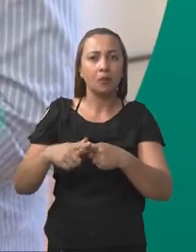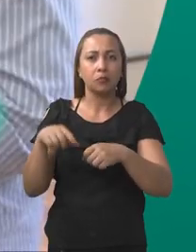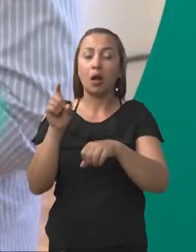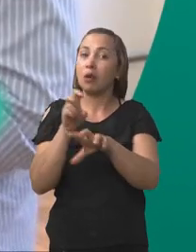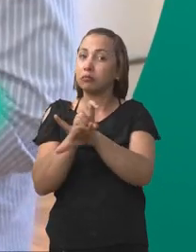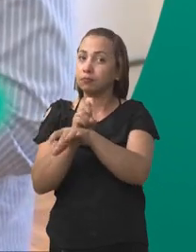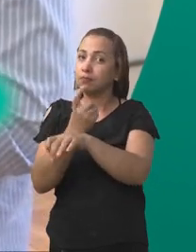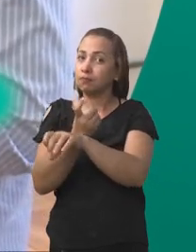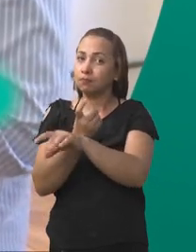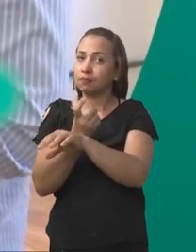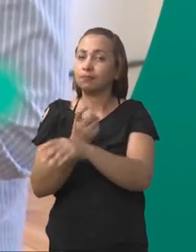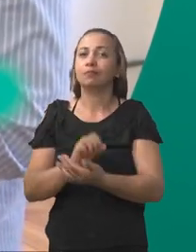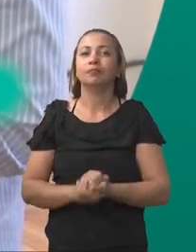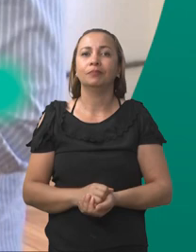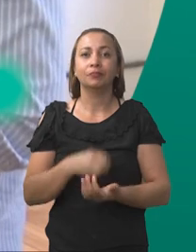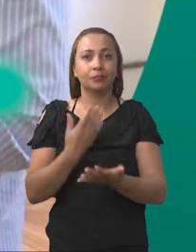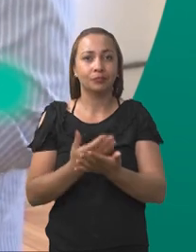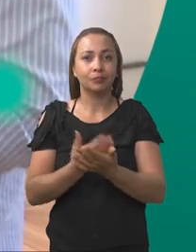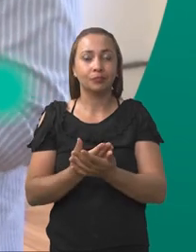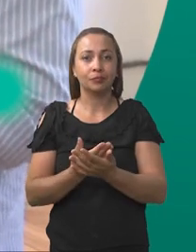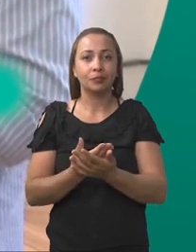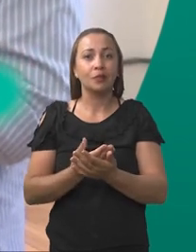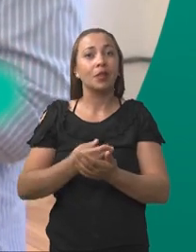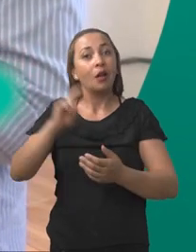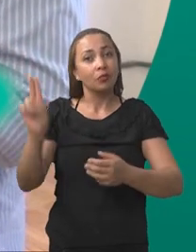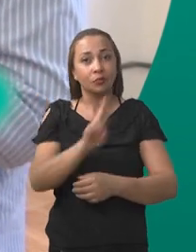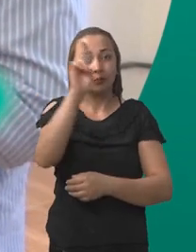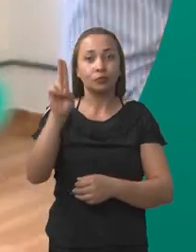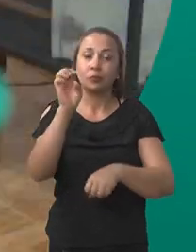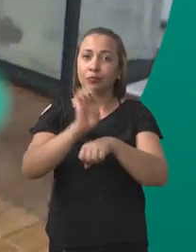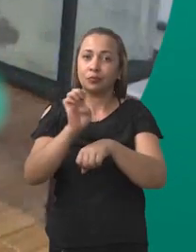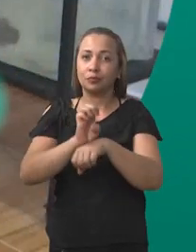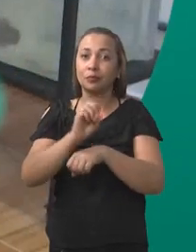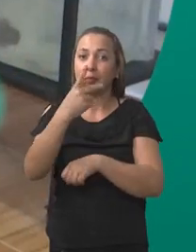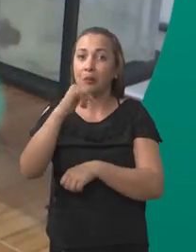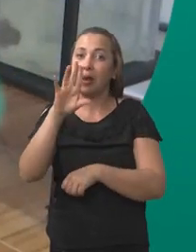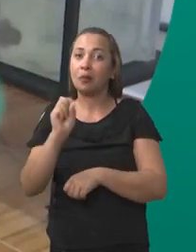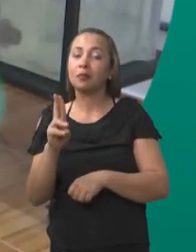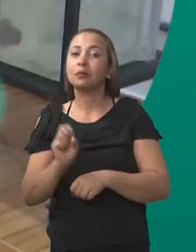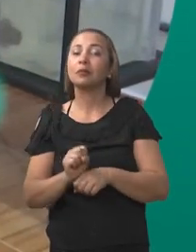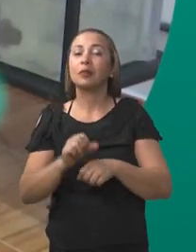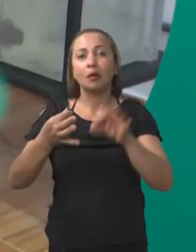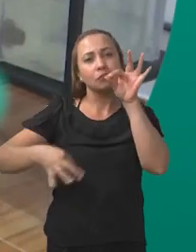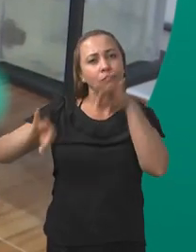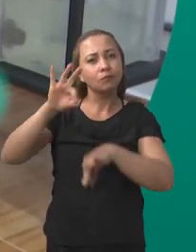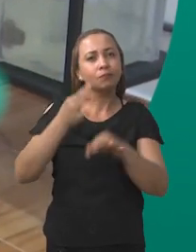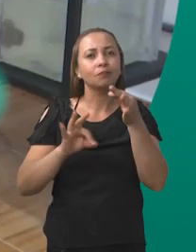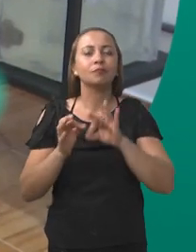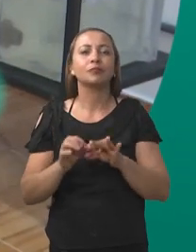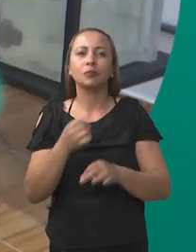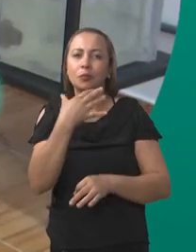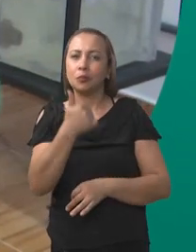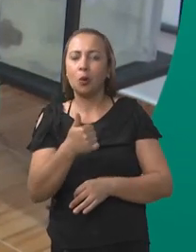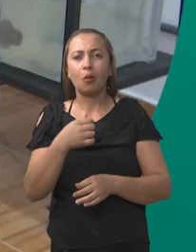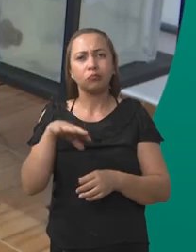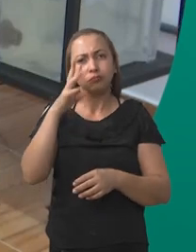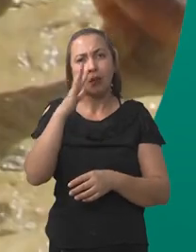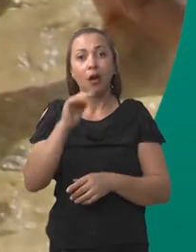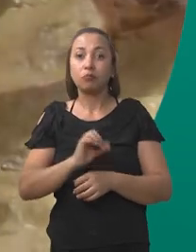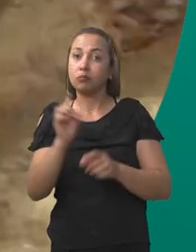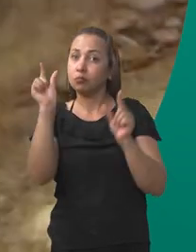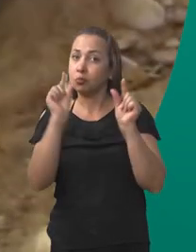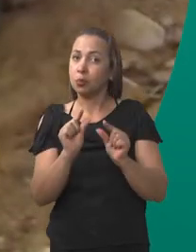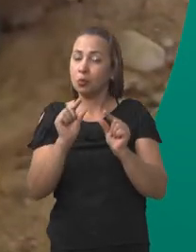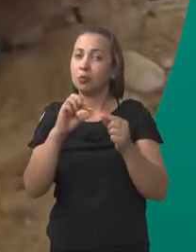região. Estudantes da Universidade Estadual do Piauí desenvolvem equipamentos de laboratório com criatividade e baixo custo.